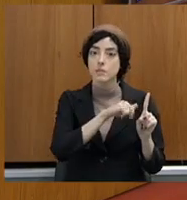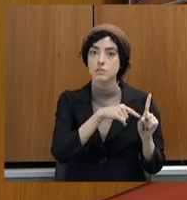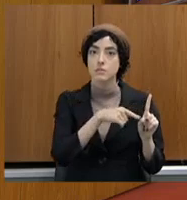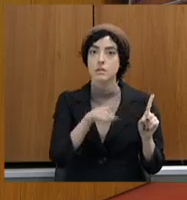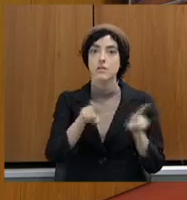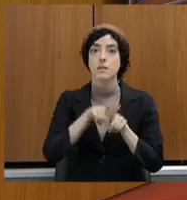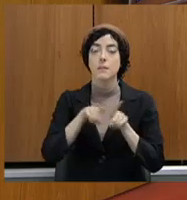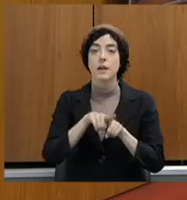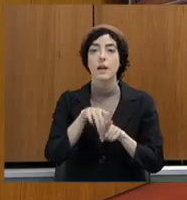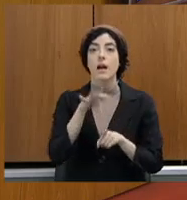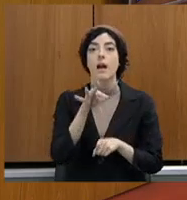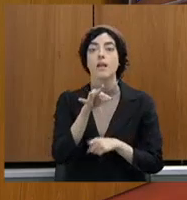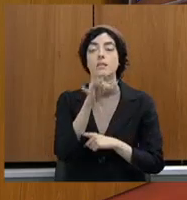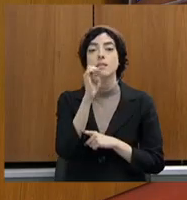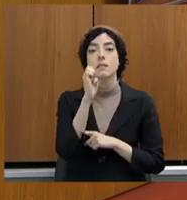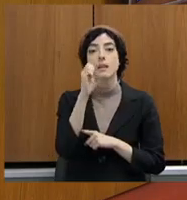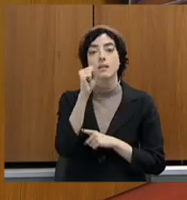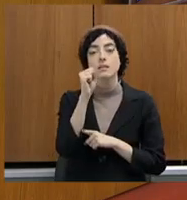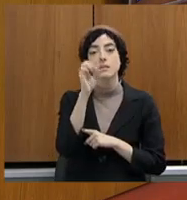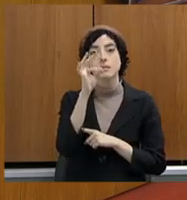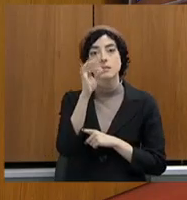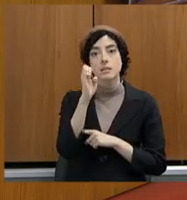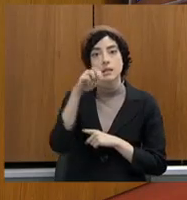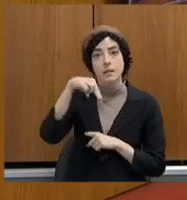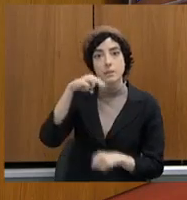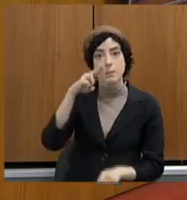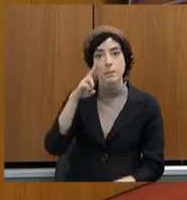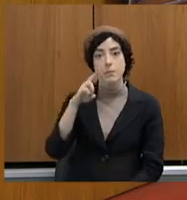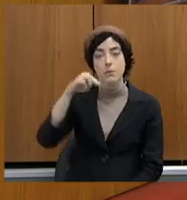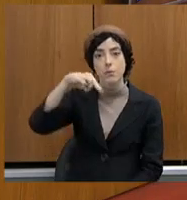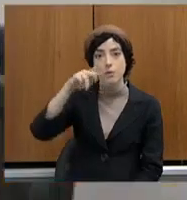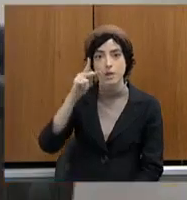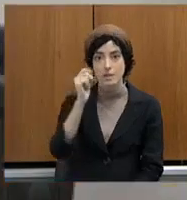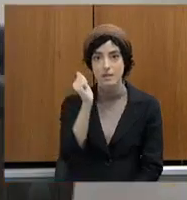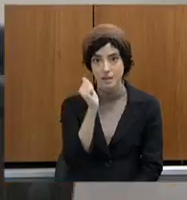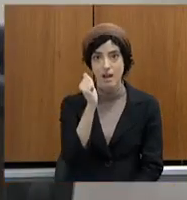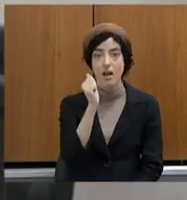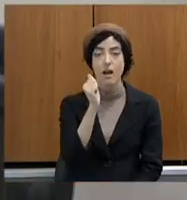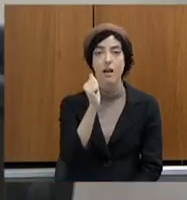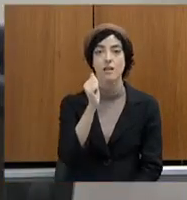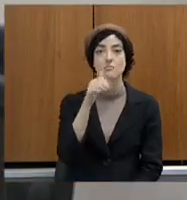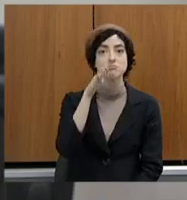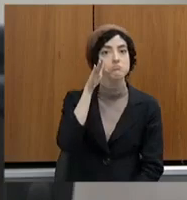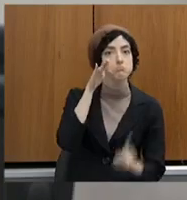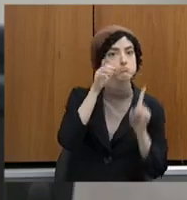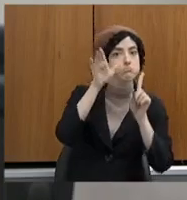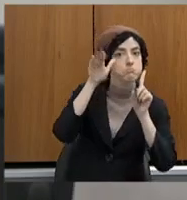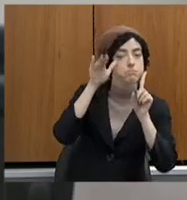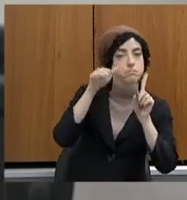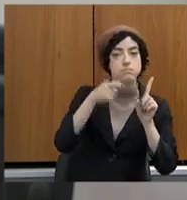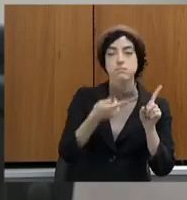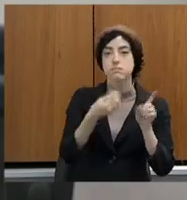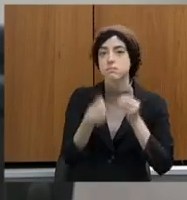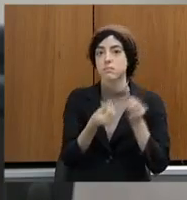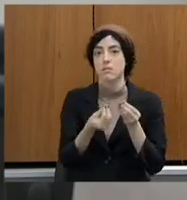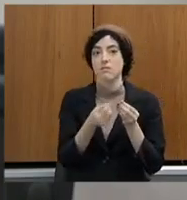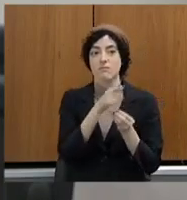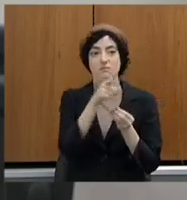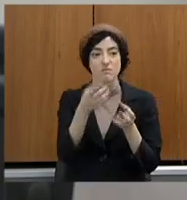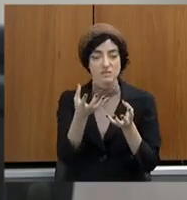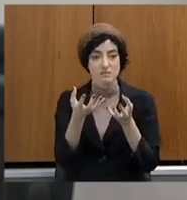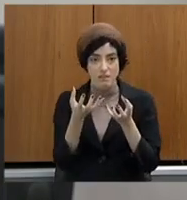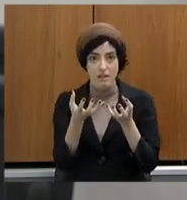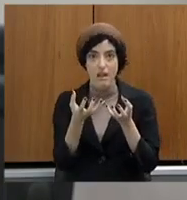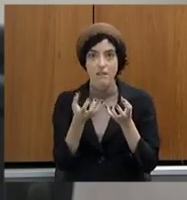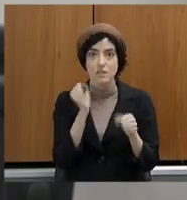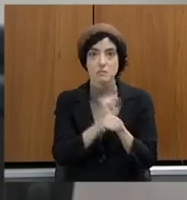Qualquer um de nós aqui gostaria de ficar 15 horas aguardando dentro de uma fila? Não, gente. Então, esse